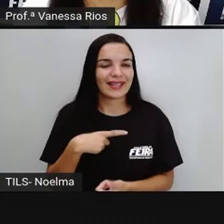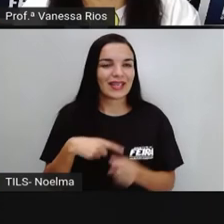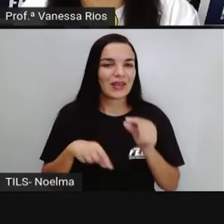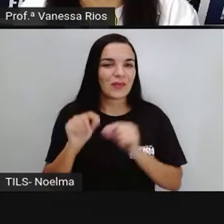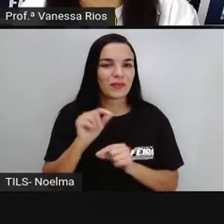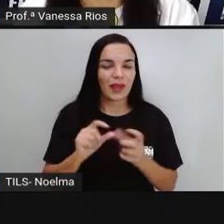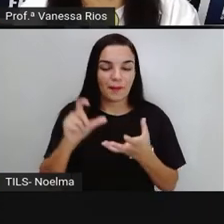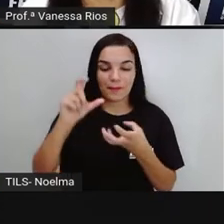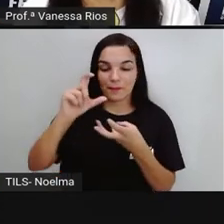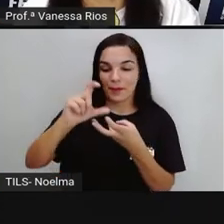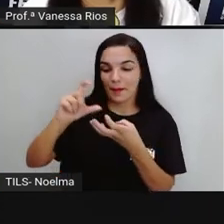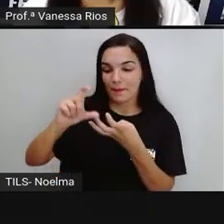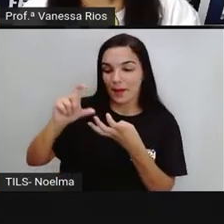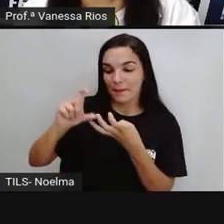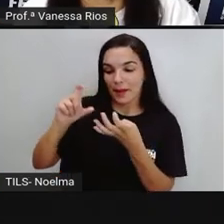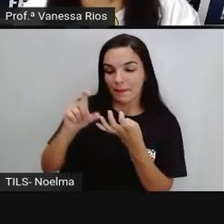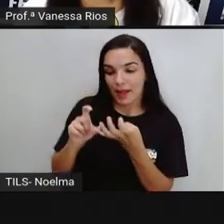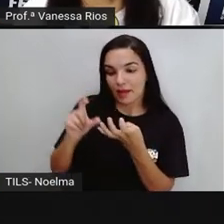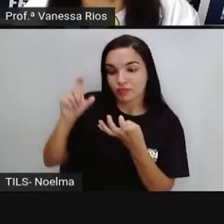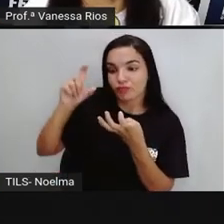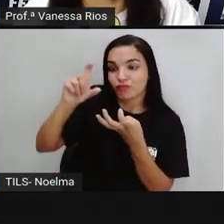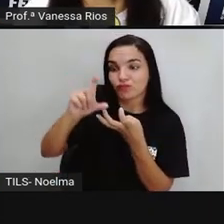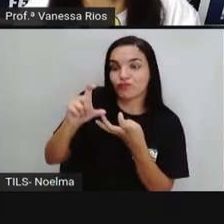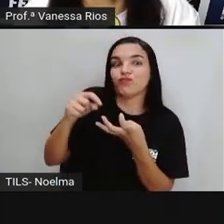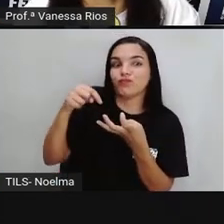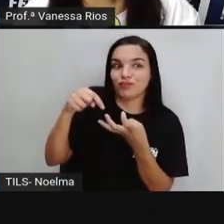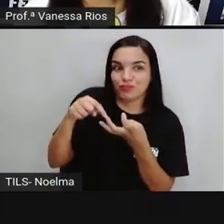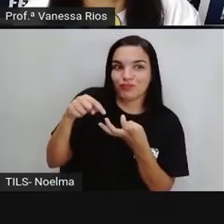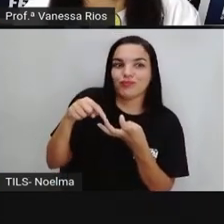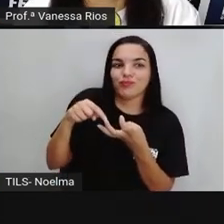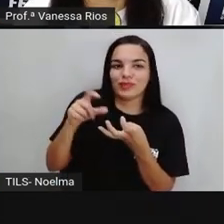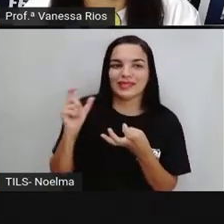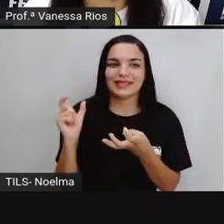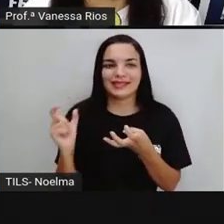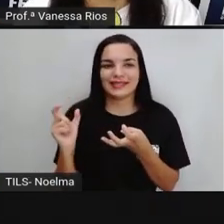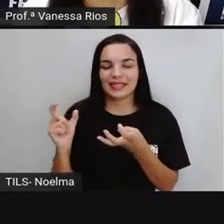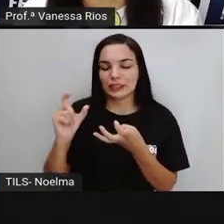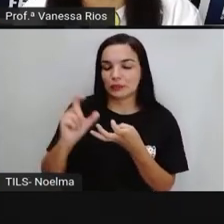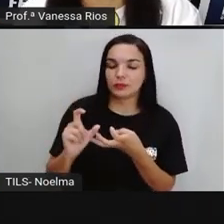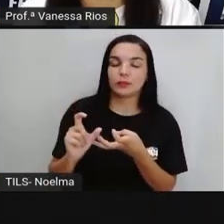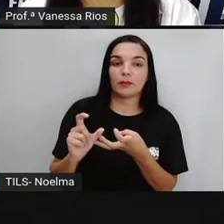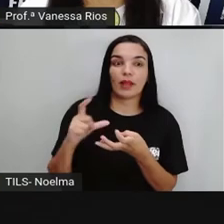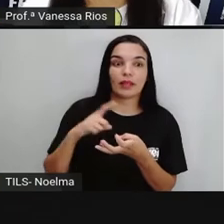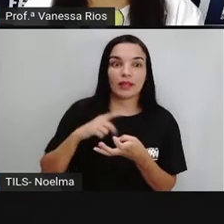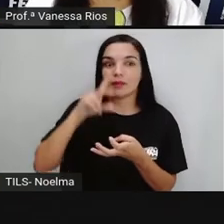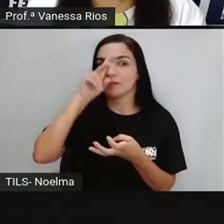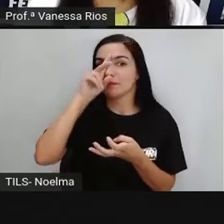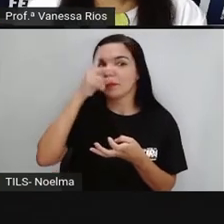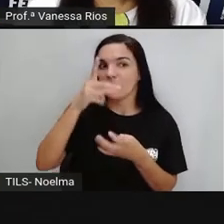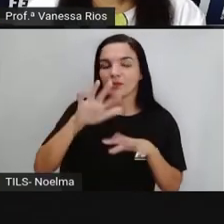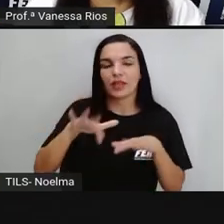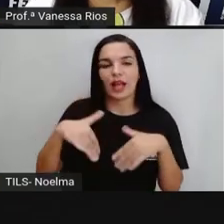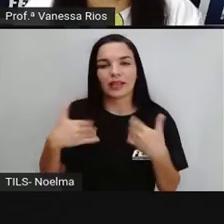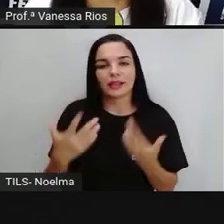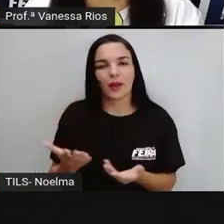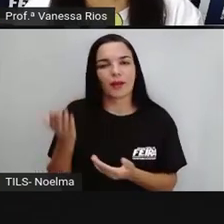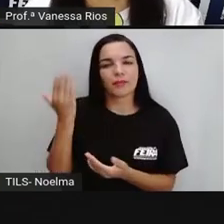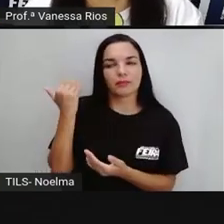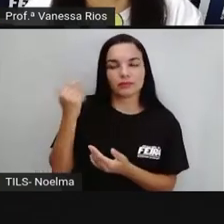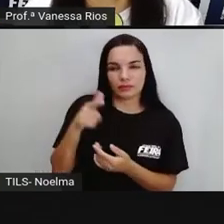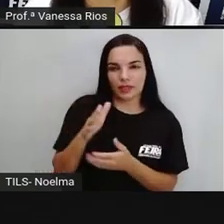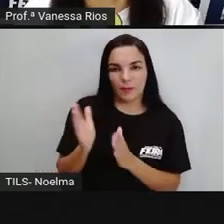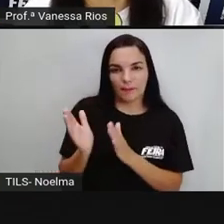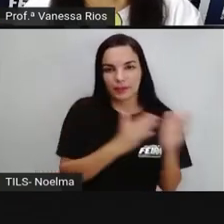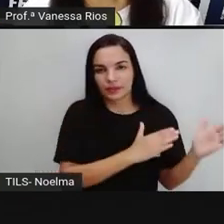a localização da sílaba tônica na antepenúltima sílaba. Então, lá nas palavras anteriores estavam